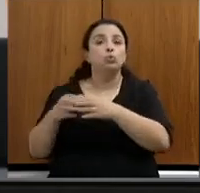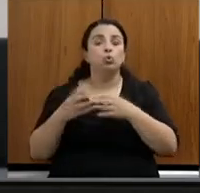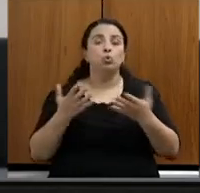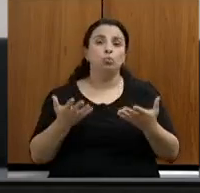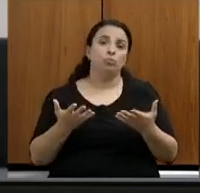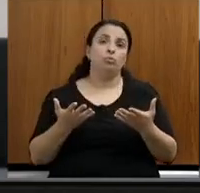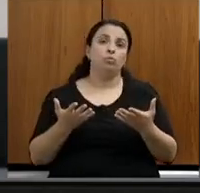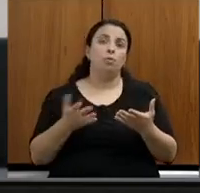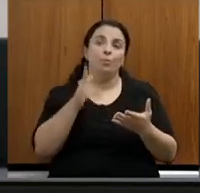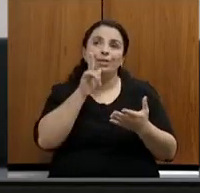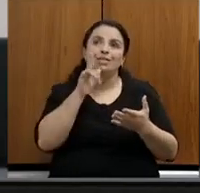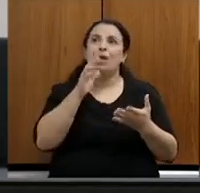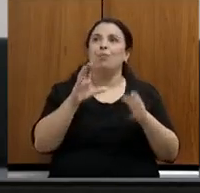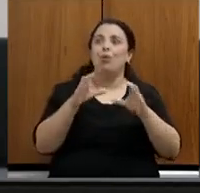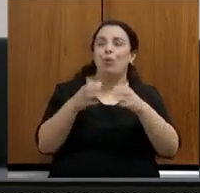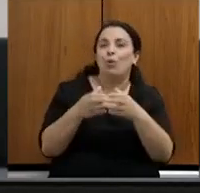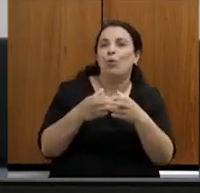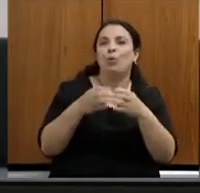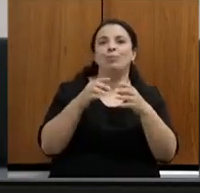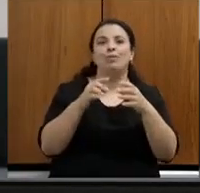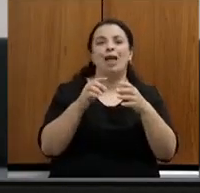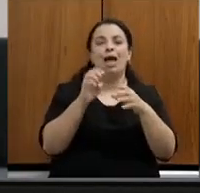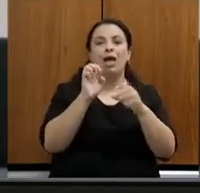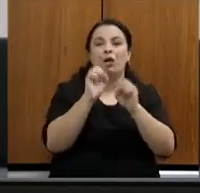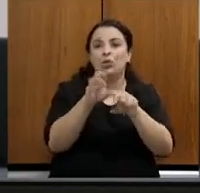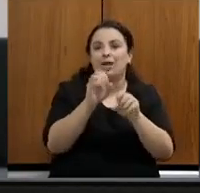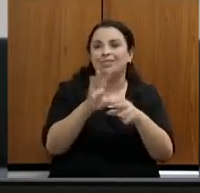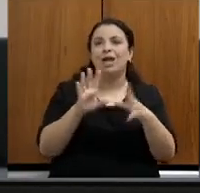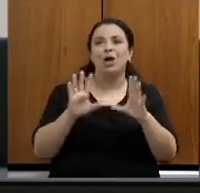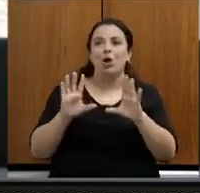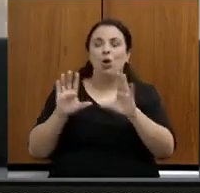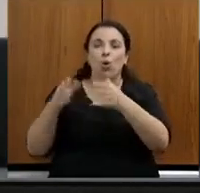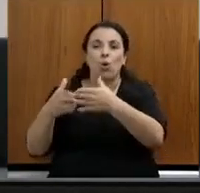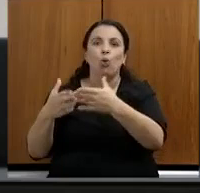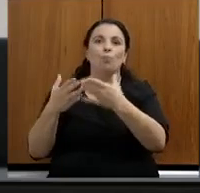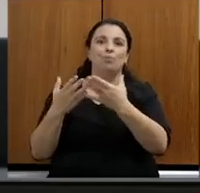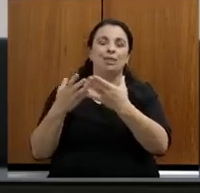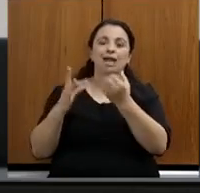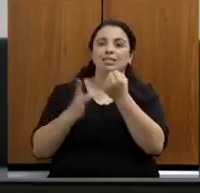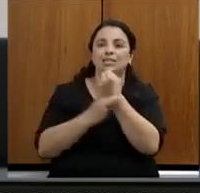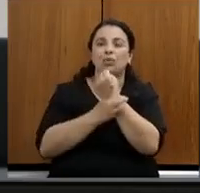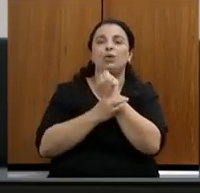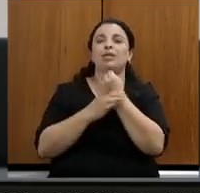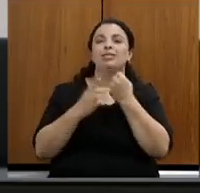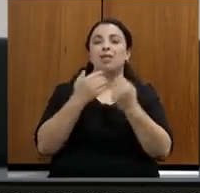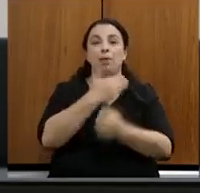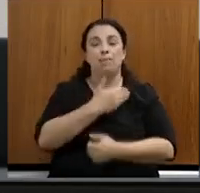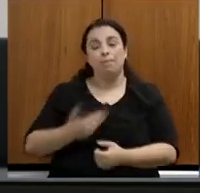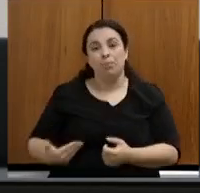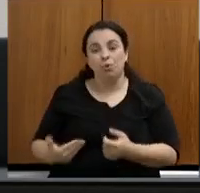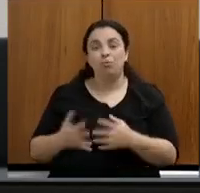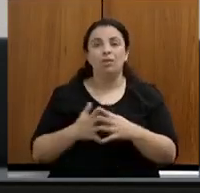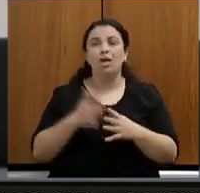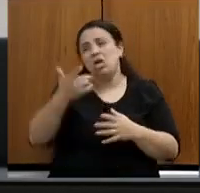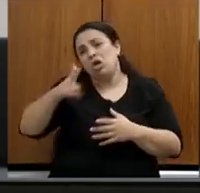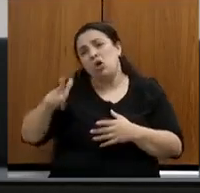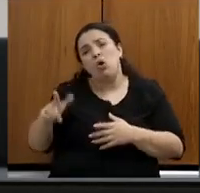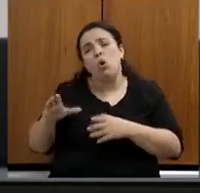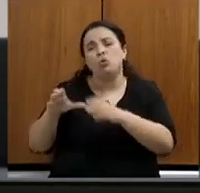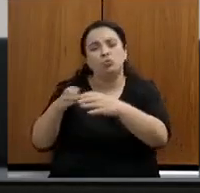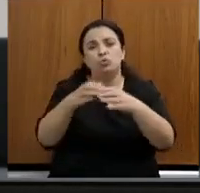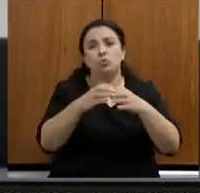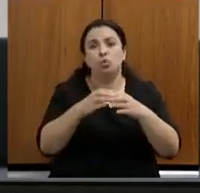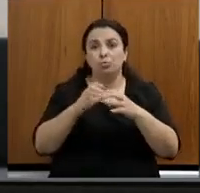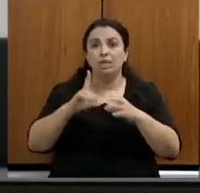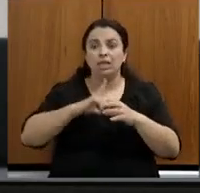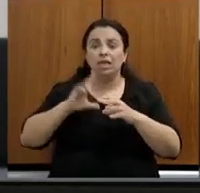categoria da educação, a categoria da segurança pública, e outras categorias que também são muito bem defendidas. Então, eu não estou